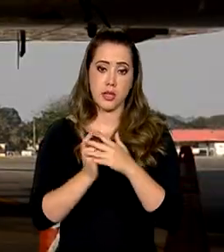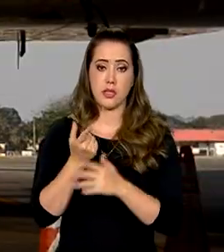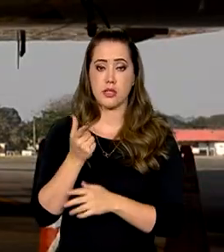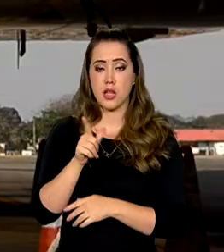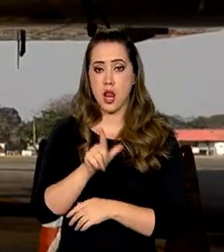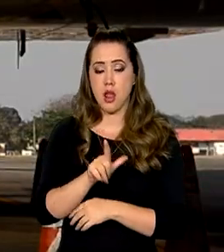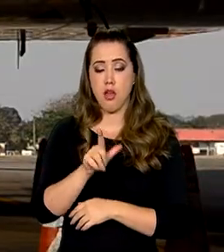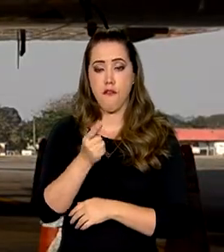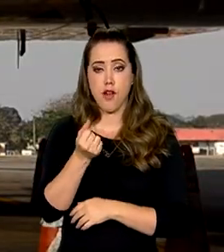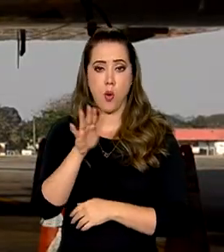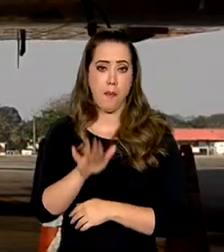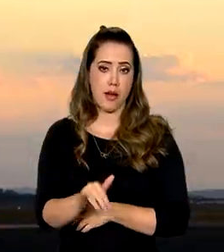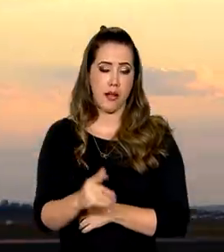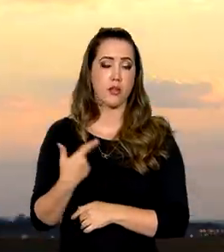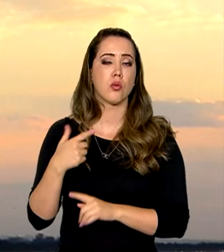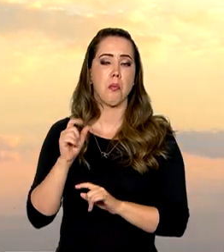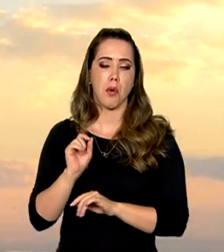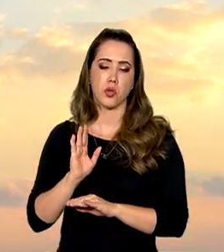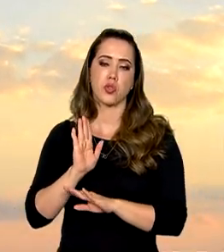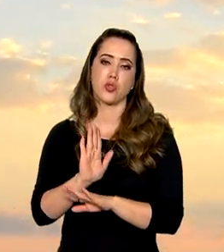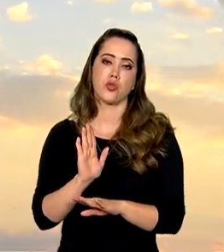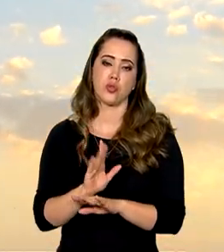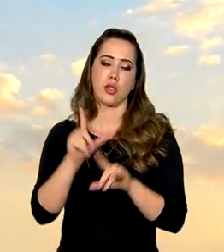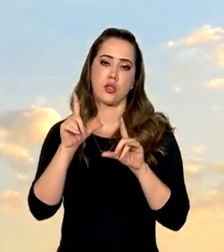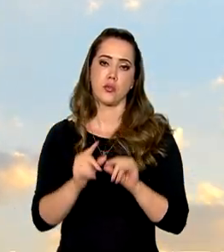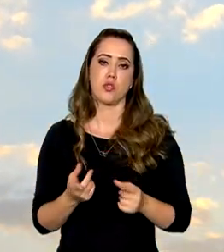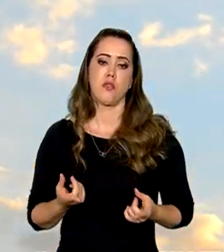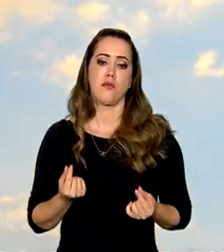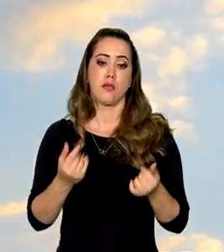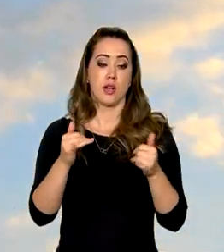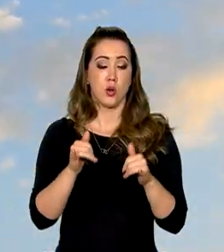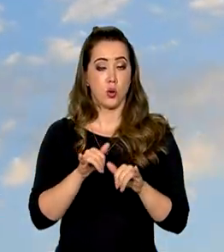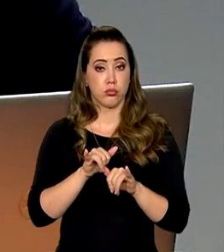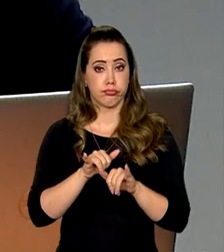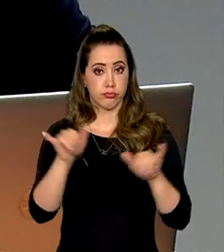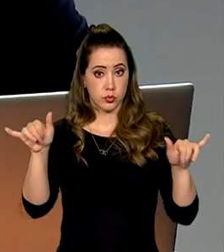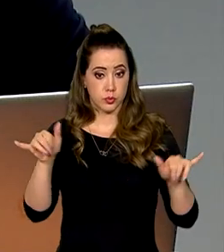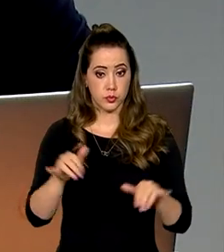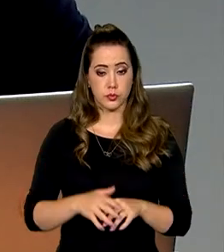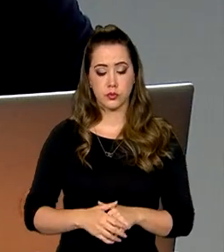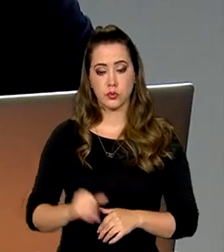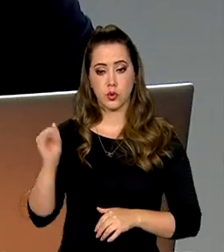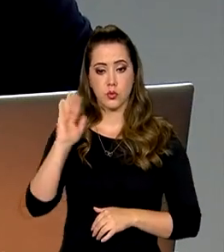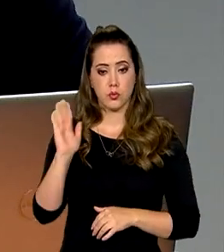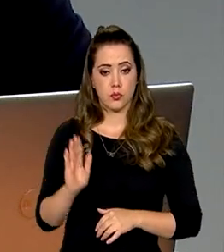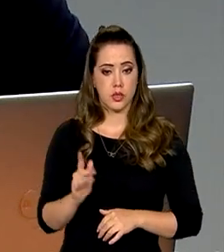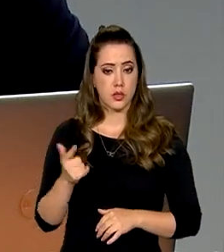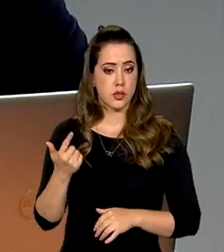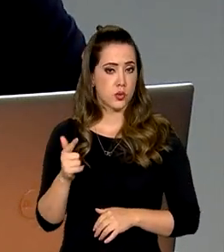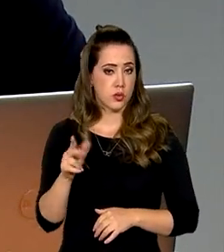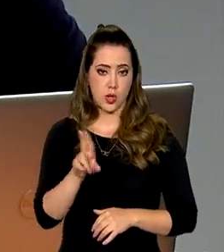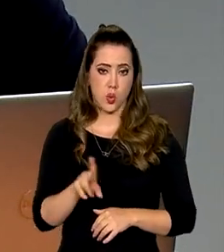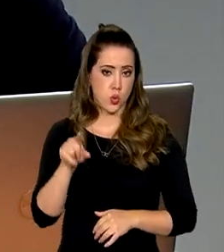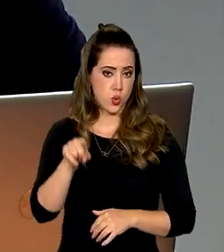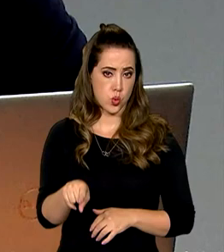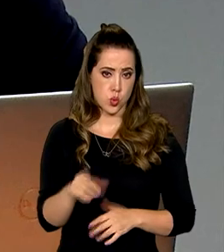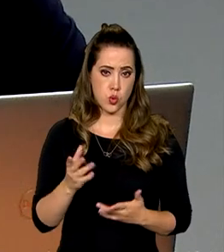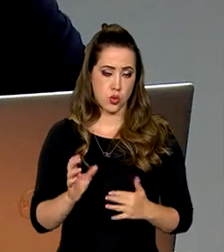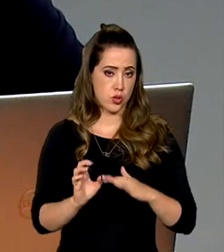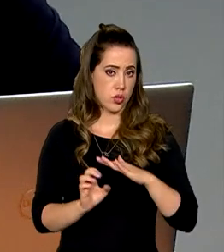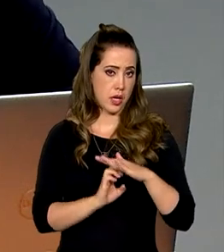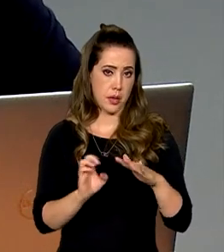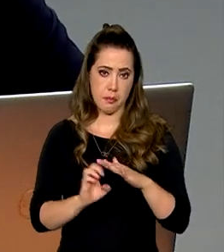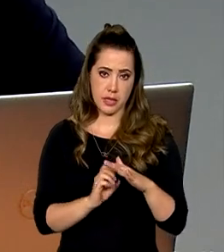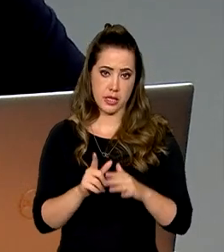baixo custo também pode ajudar a diminuir o preço das passagens. O Brasil ainda não explorou esse mercado de empresas low